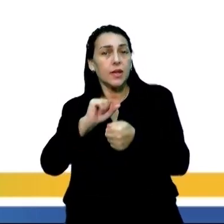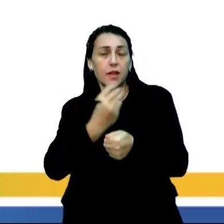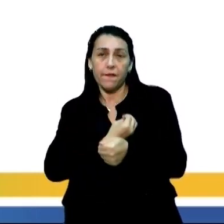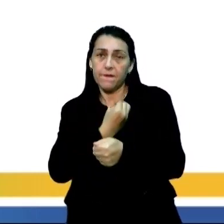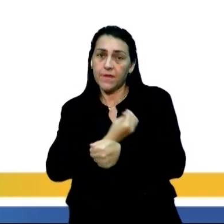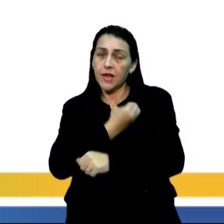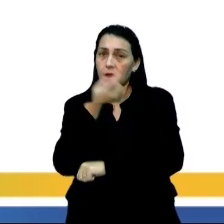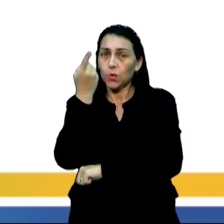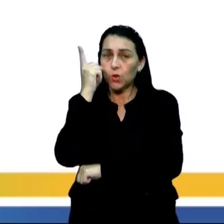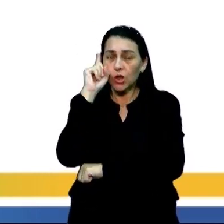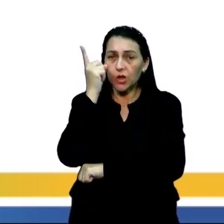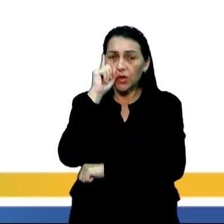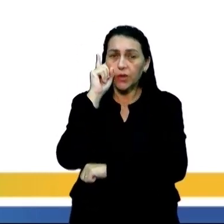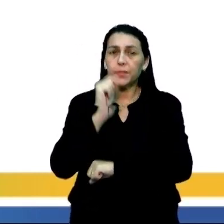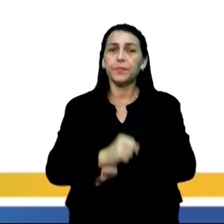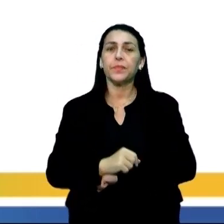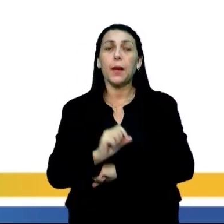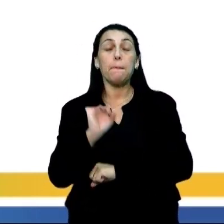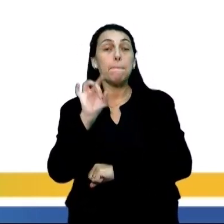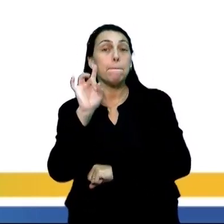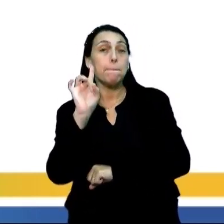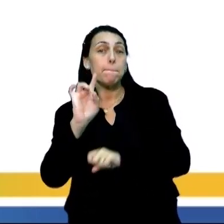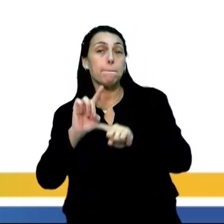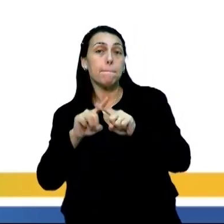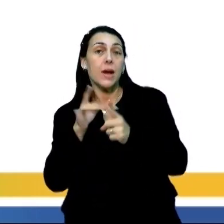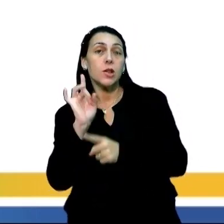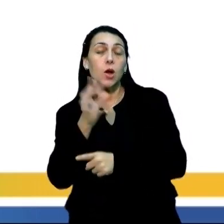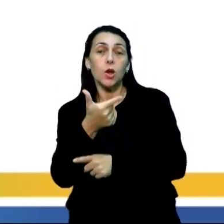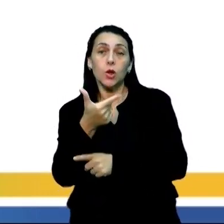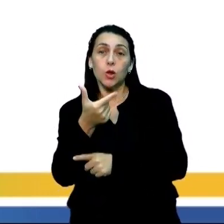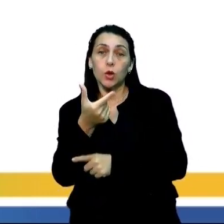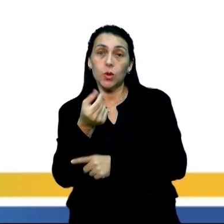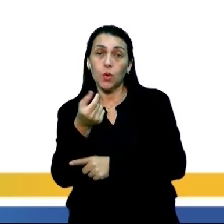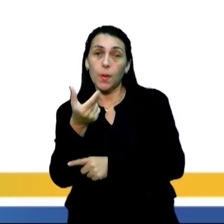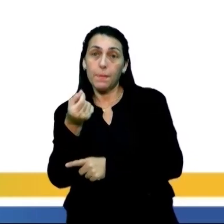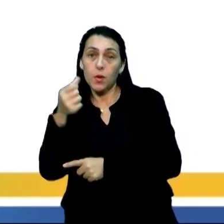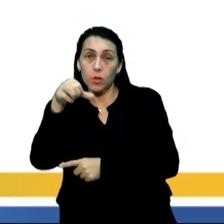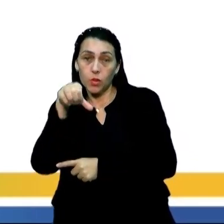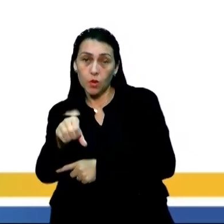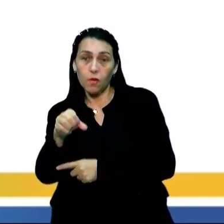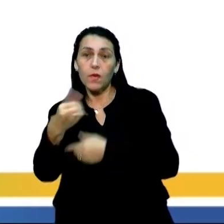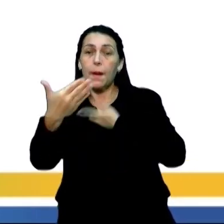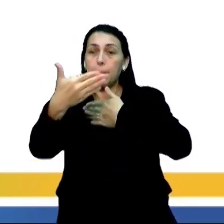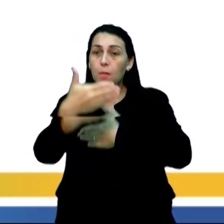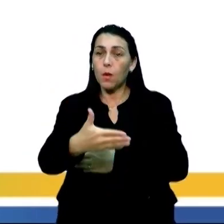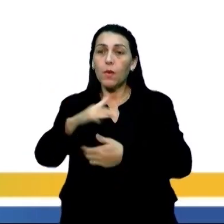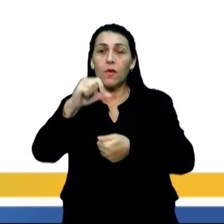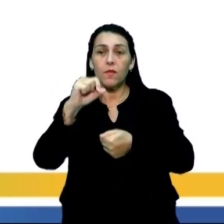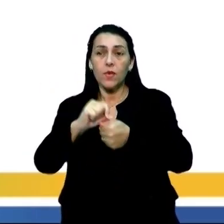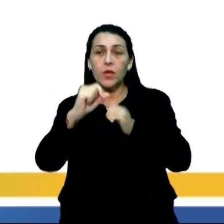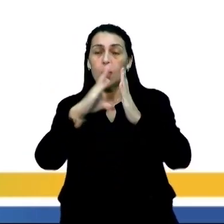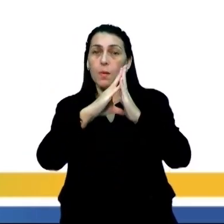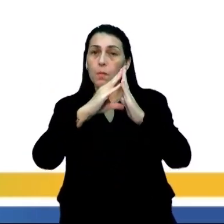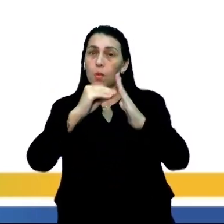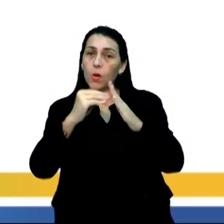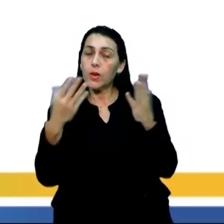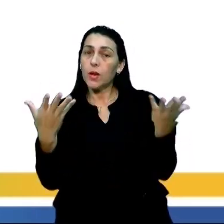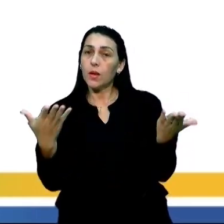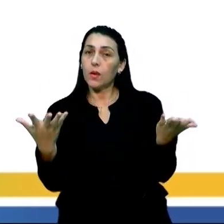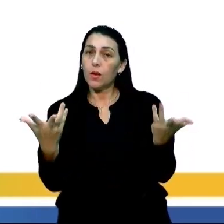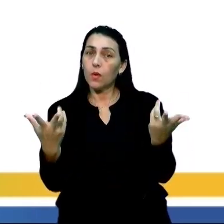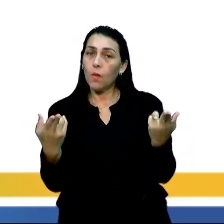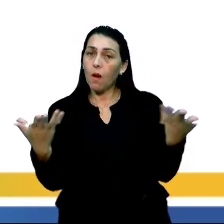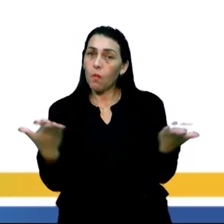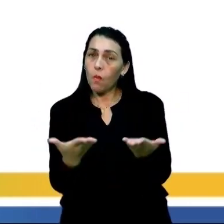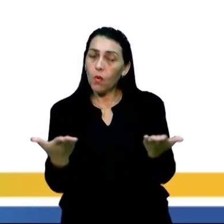prática, no dia a dia. Somente em 2009, a prova foi criada nos moldes atuais.